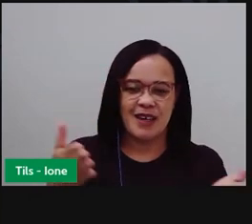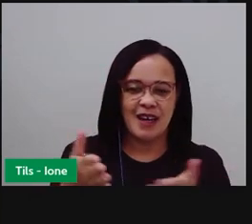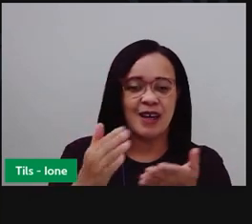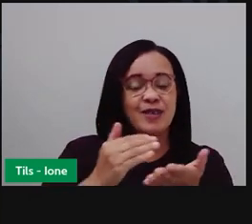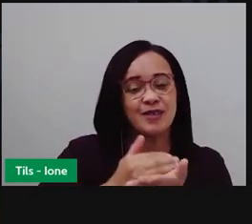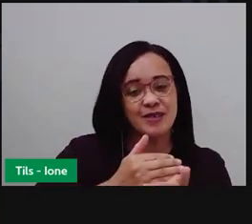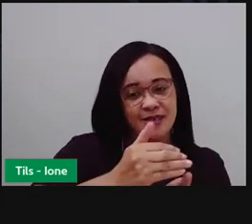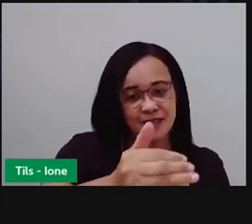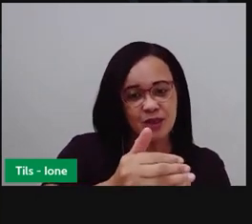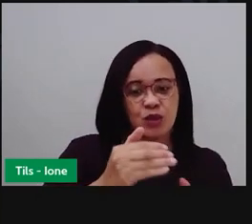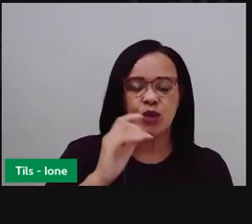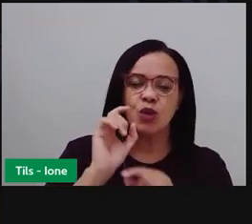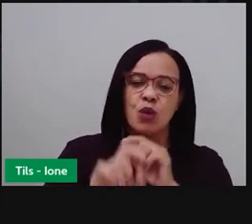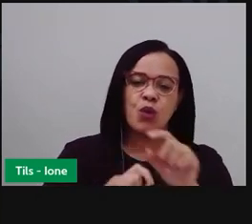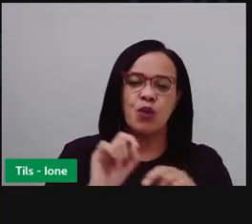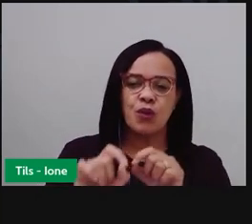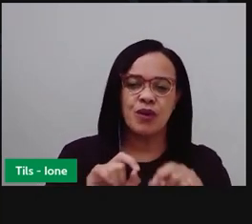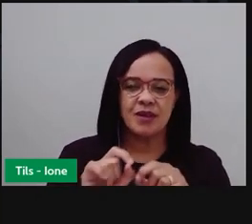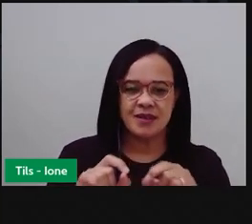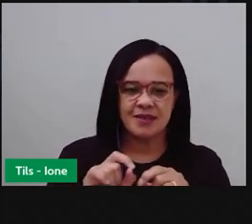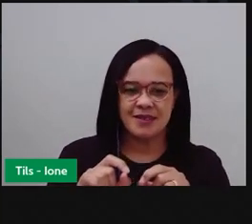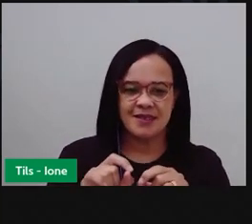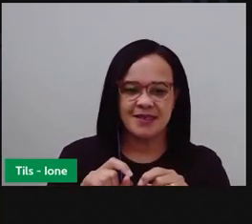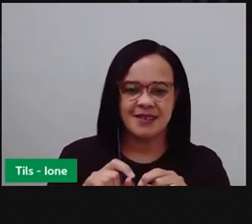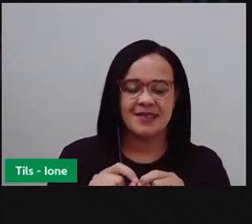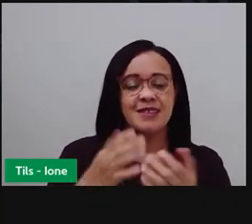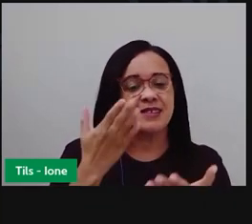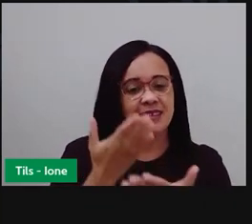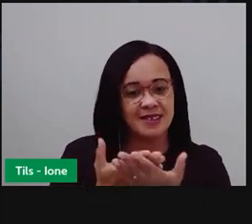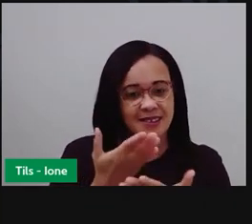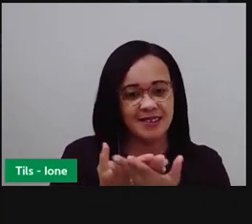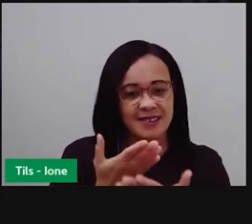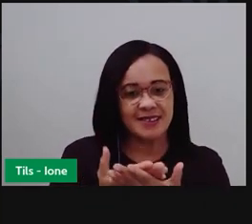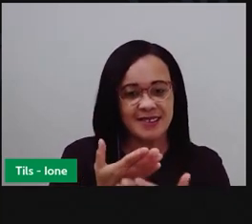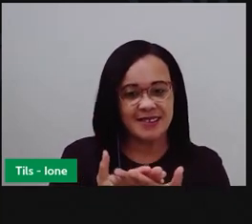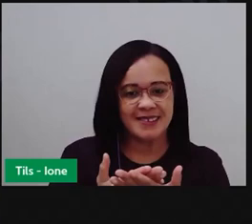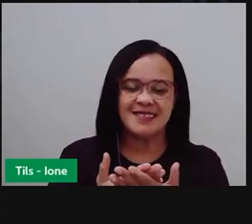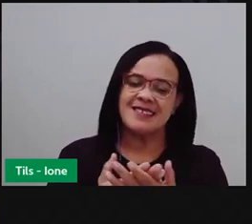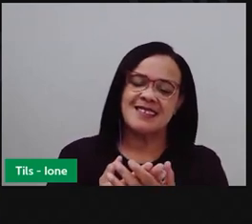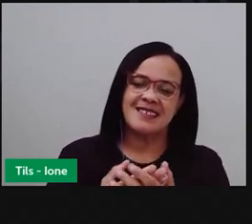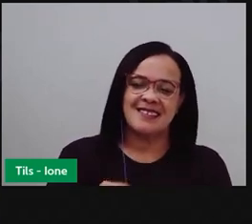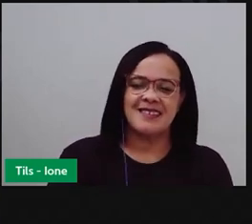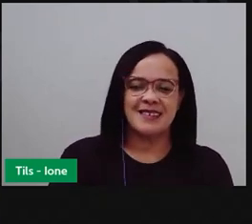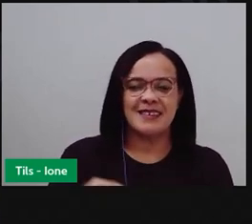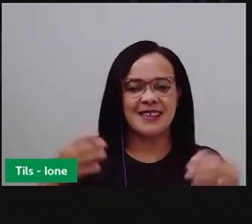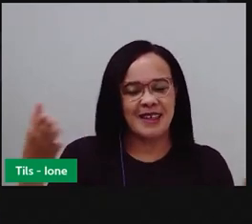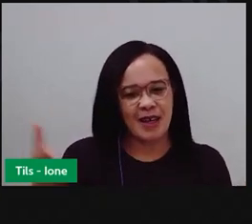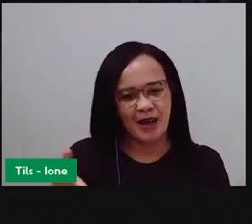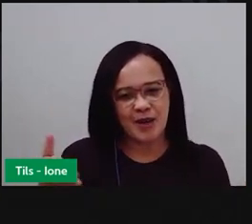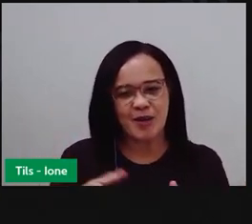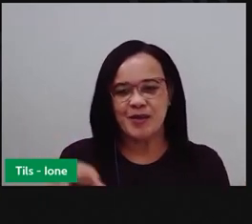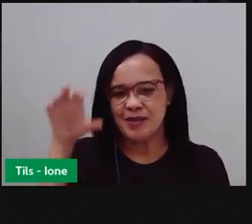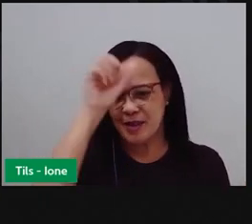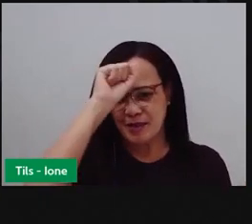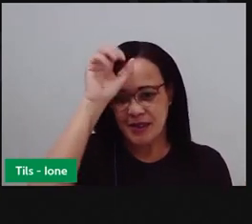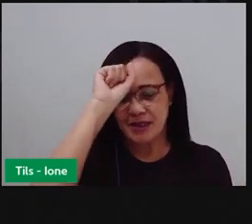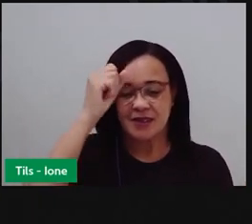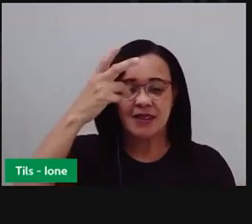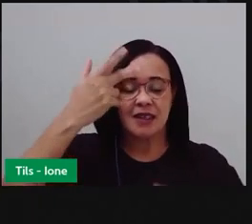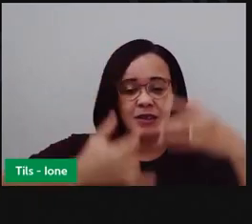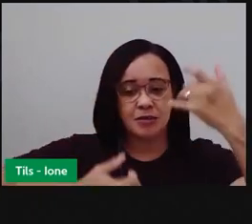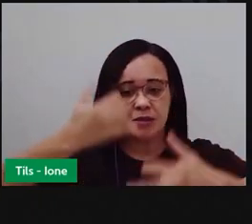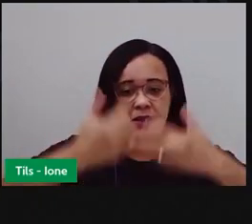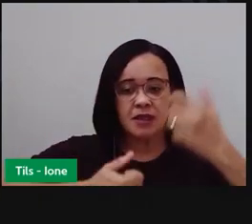continuidade às nossas aulas, aos nossos momentos de aprendizagem, falando um pouco